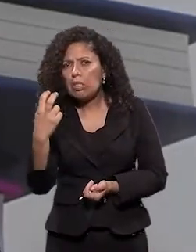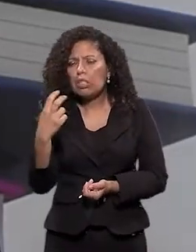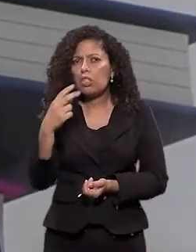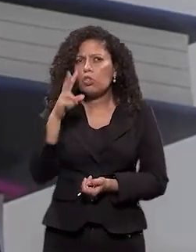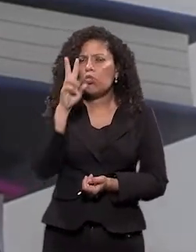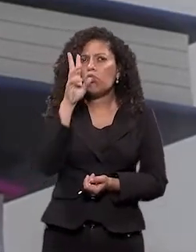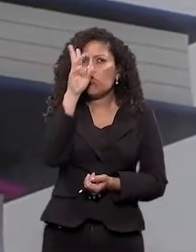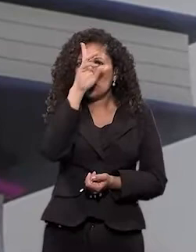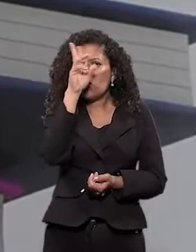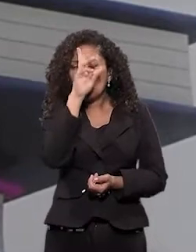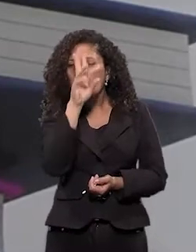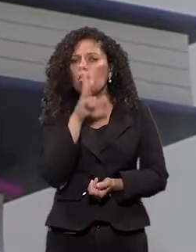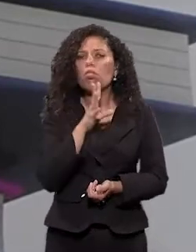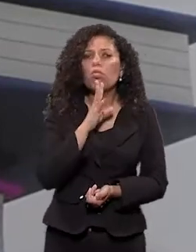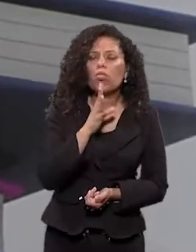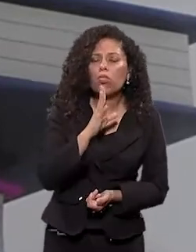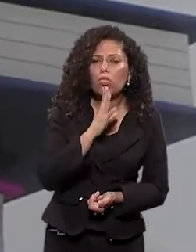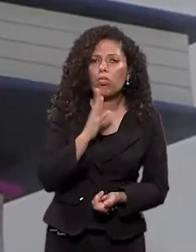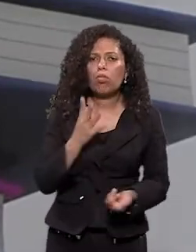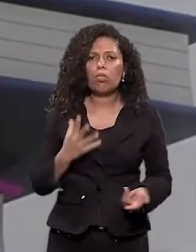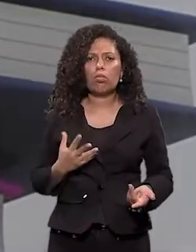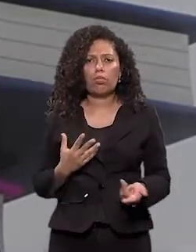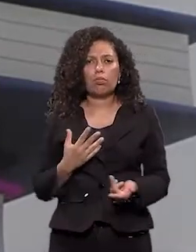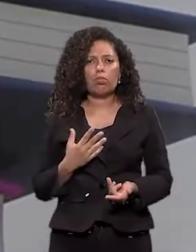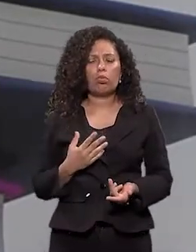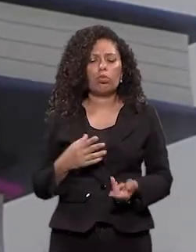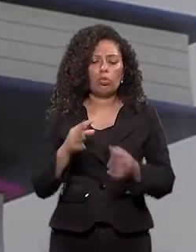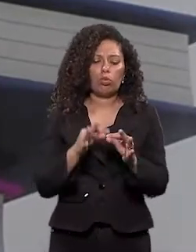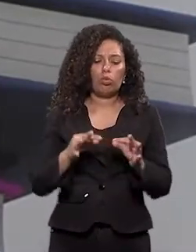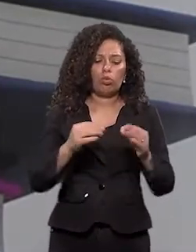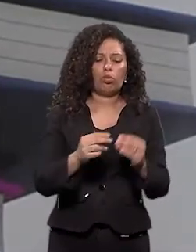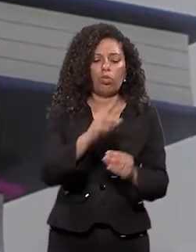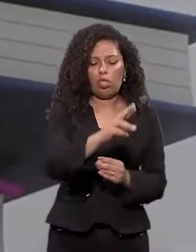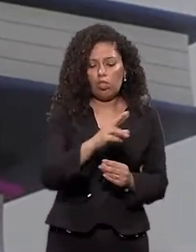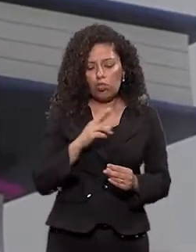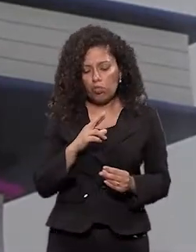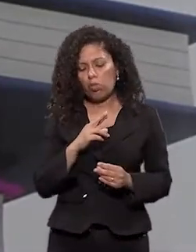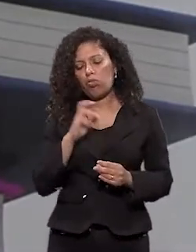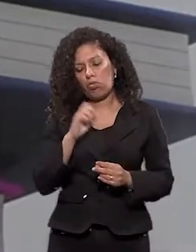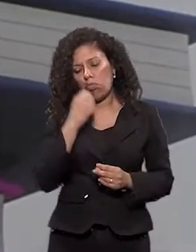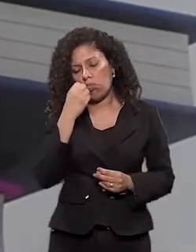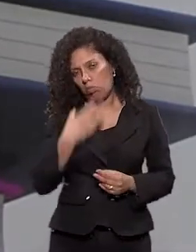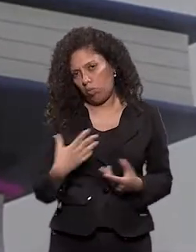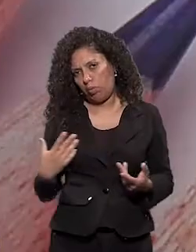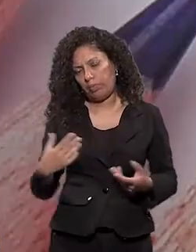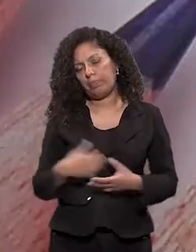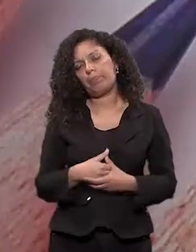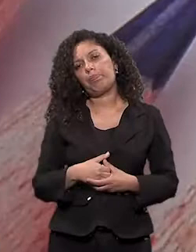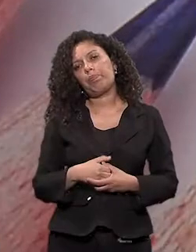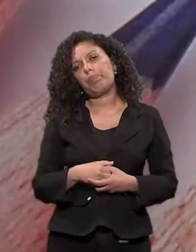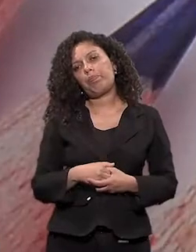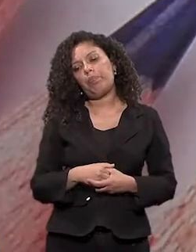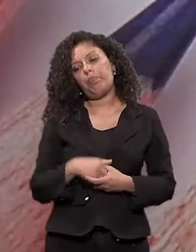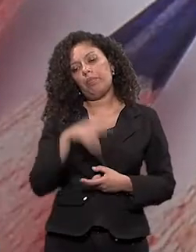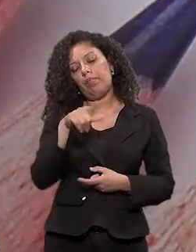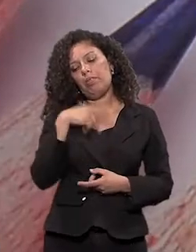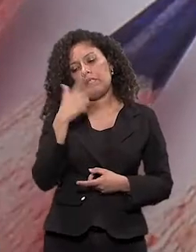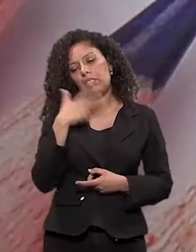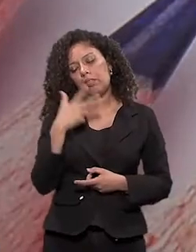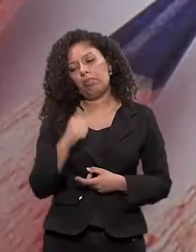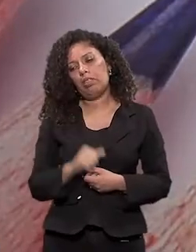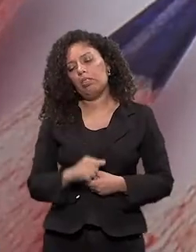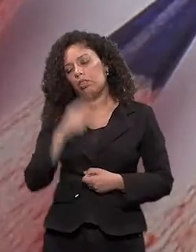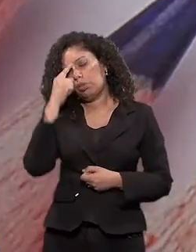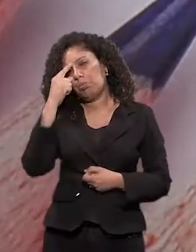história, e, bom, toda a resposta que a gente está tendo é muito legal, assim, nesse o você está falando aí me